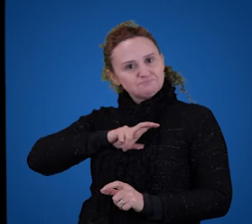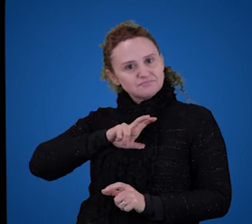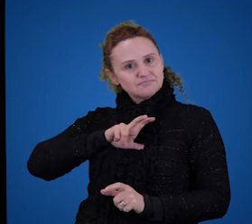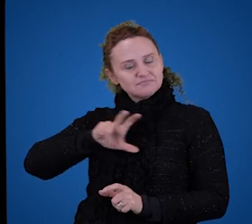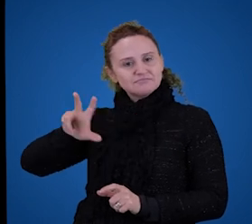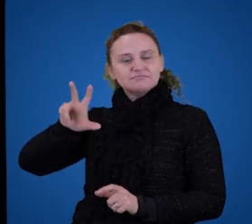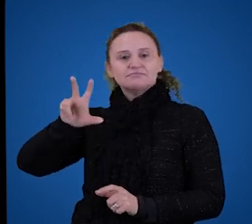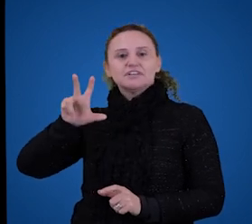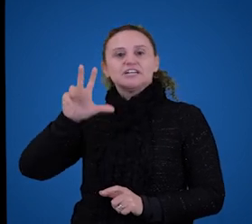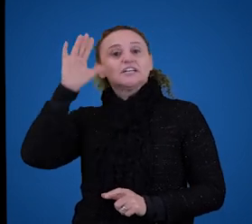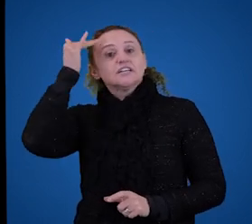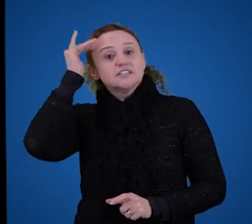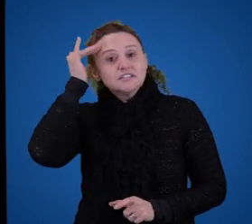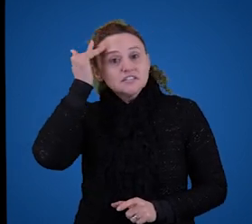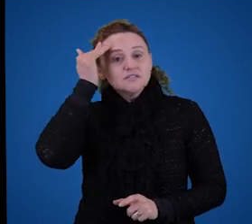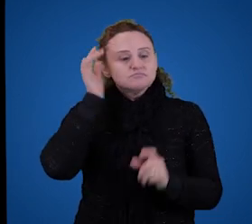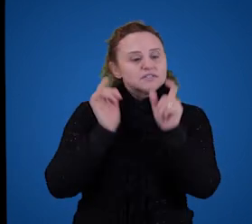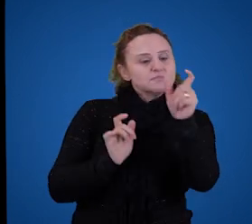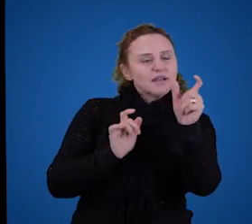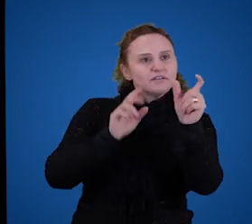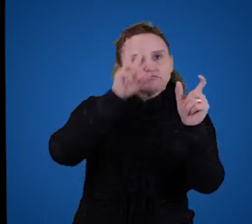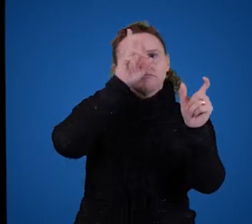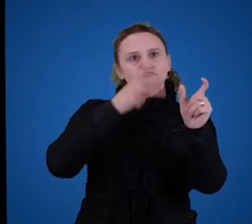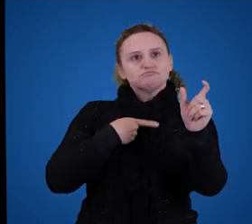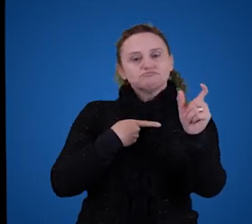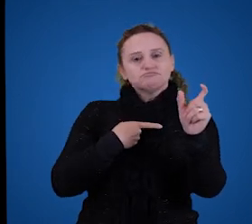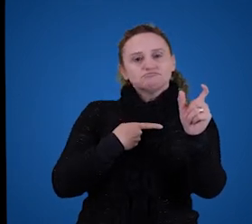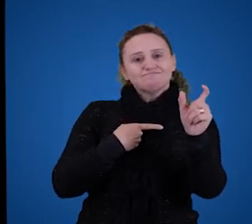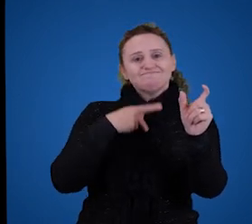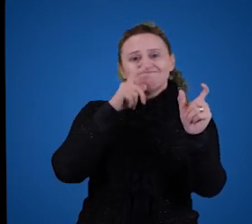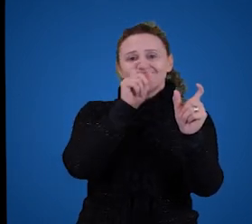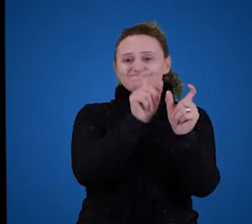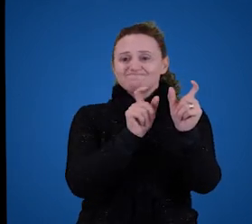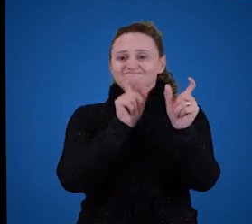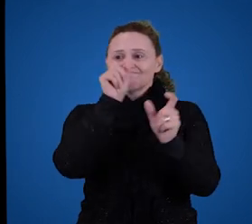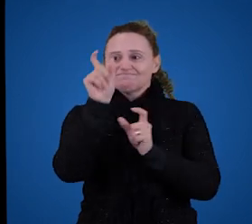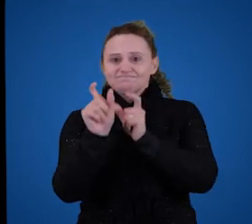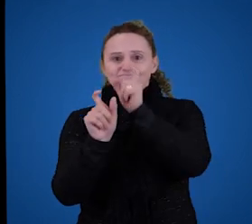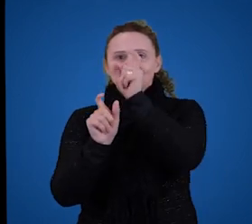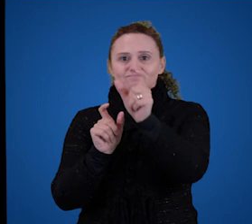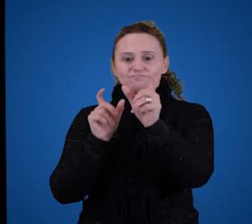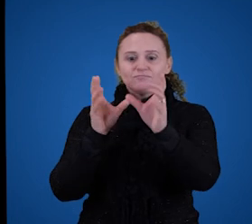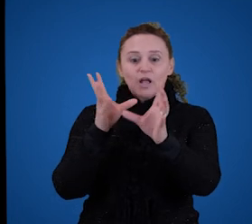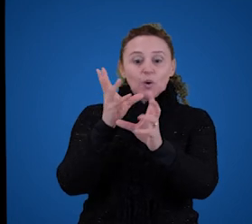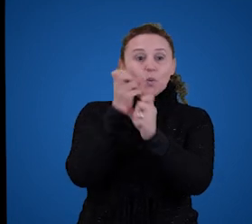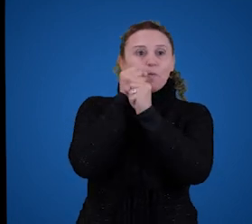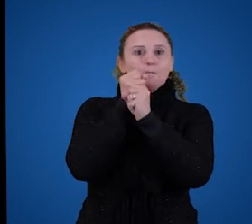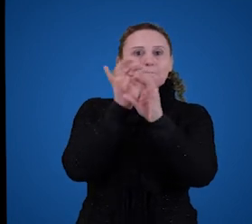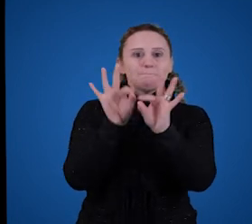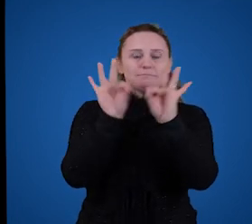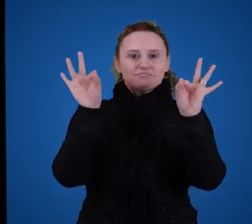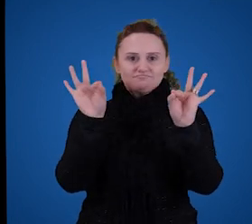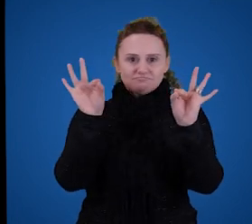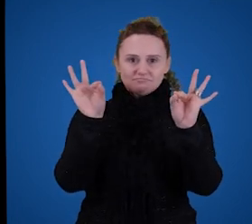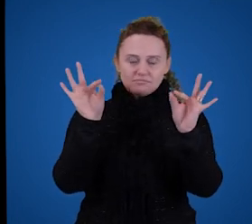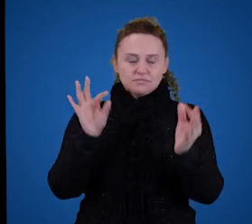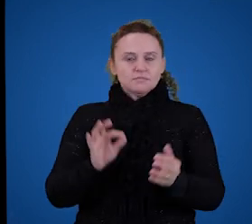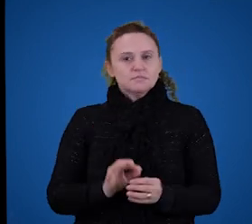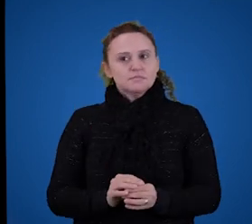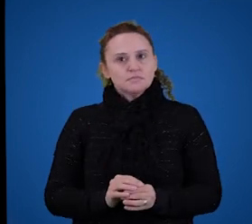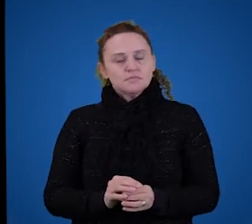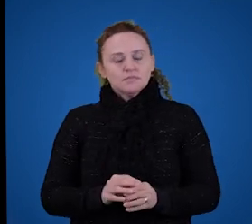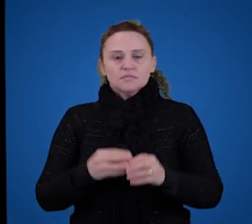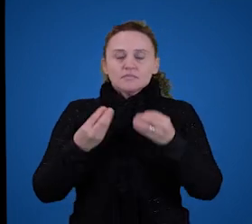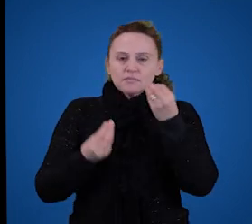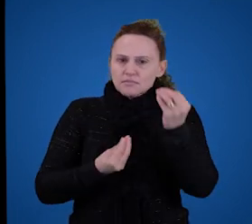compreendemos cada palavra individualmente. E isso nos dá a compreensão da frase como um todo. Bem, é verdade que nós compreendemos